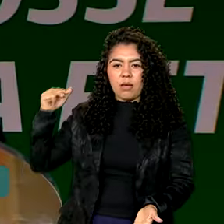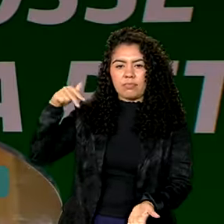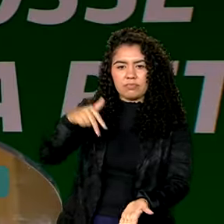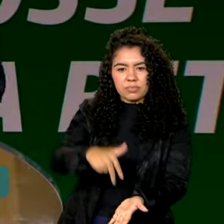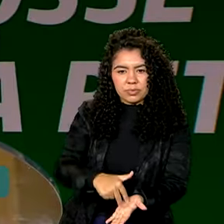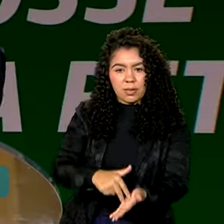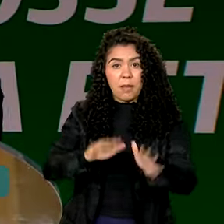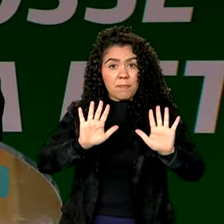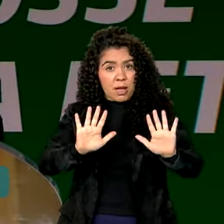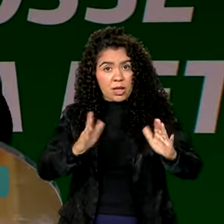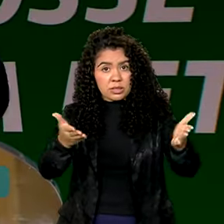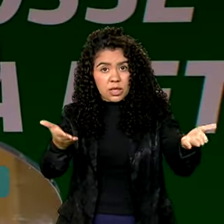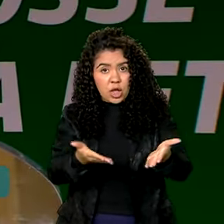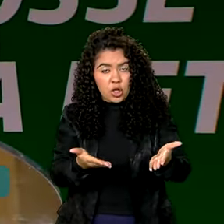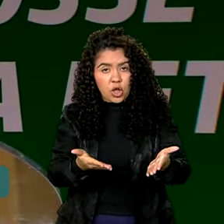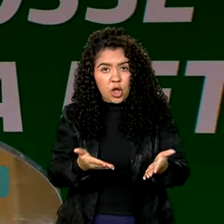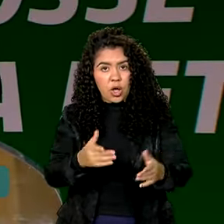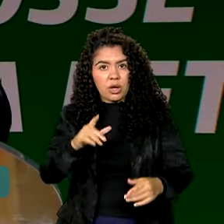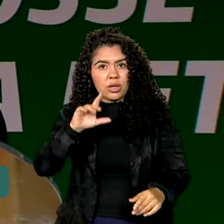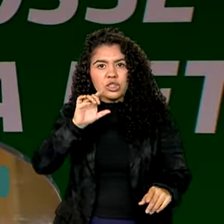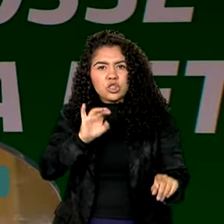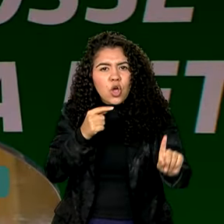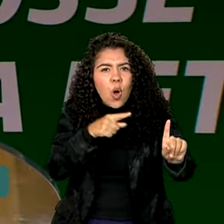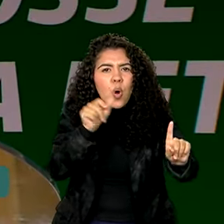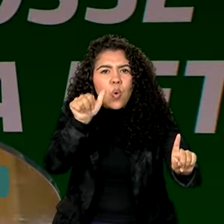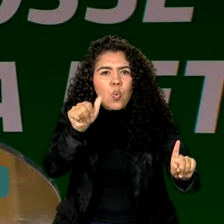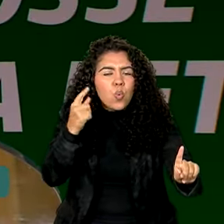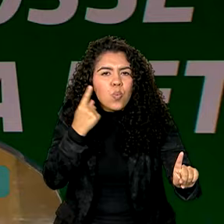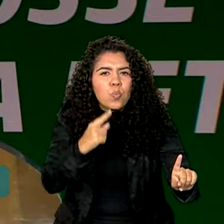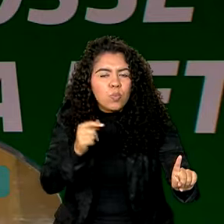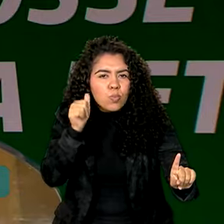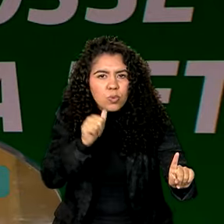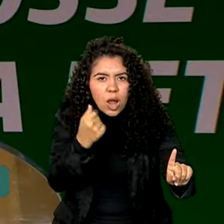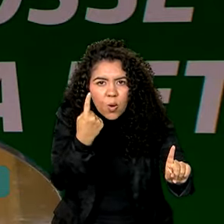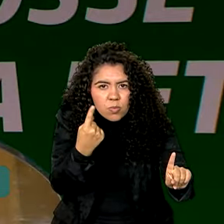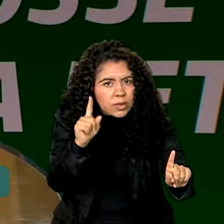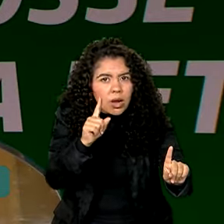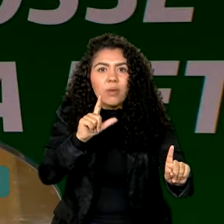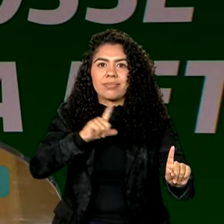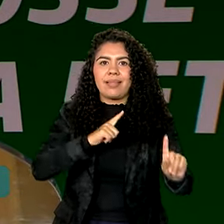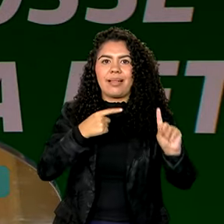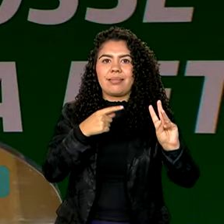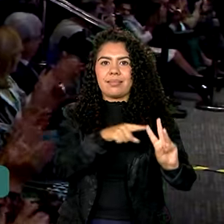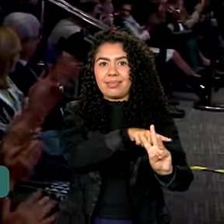não tem mais uma mulher, tem três mulheres dirigidas a Petrobras agora. Três mulheres.